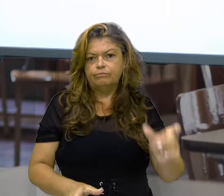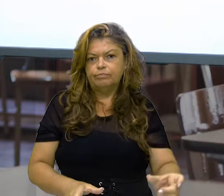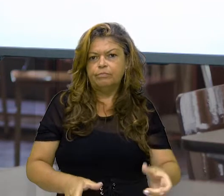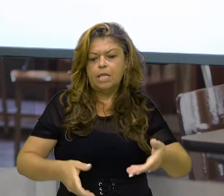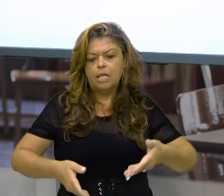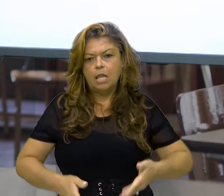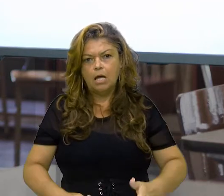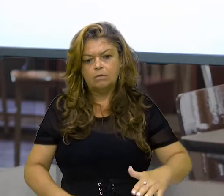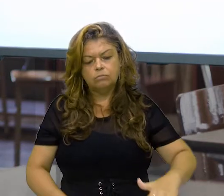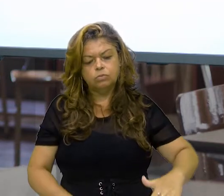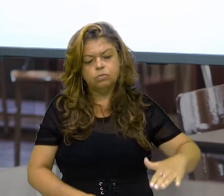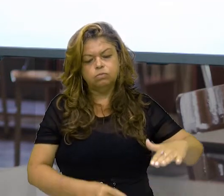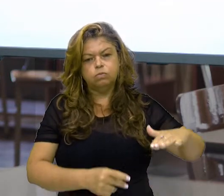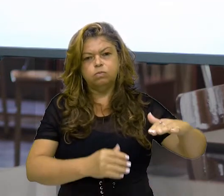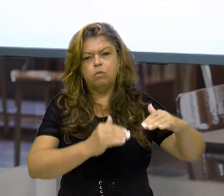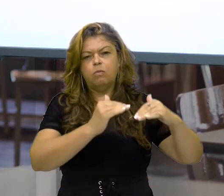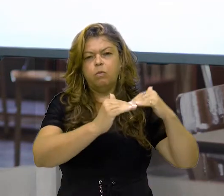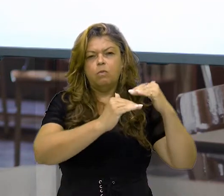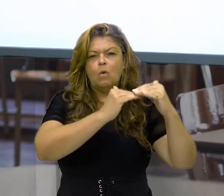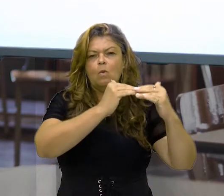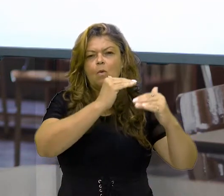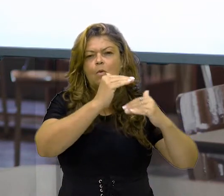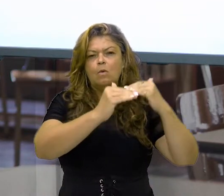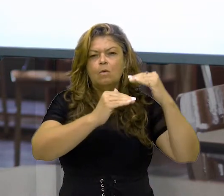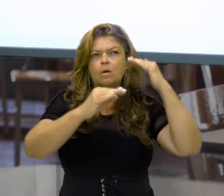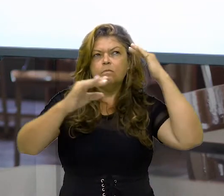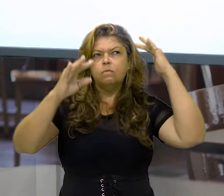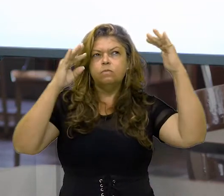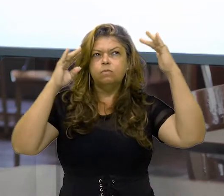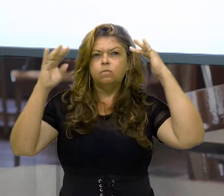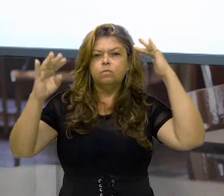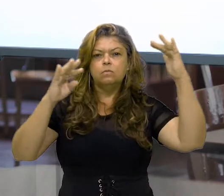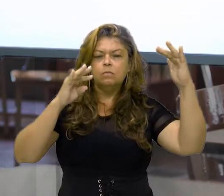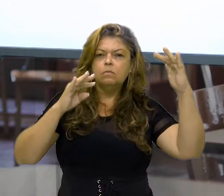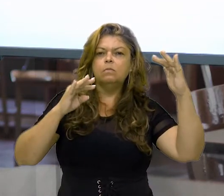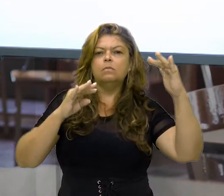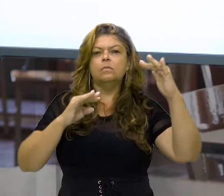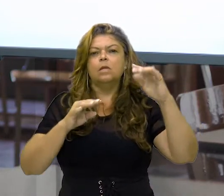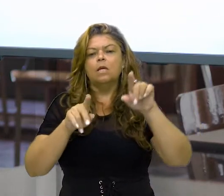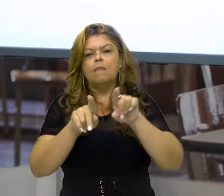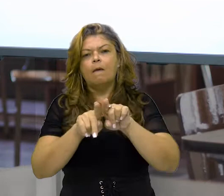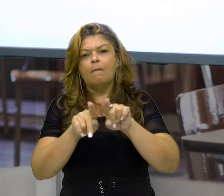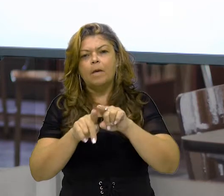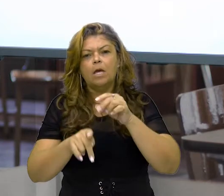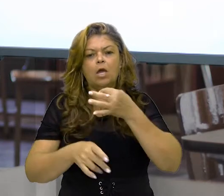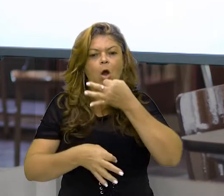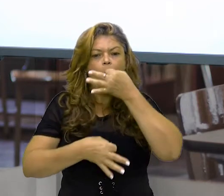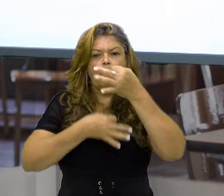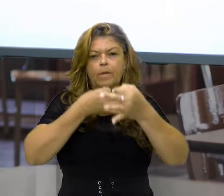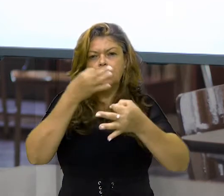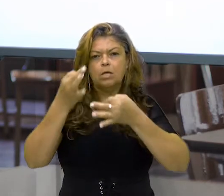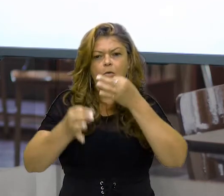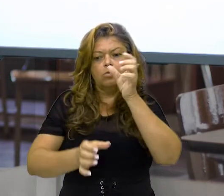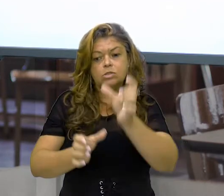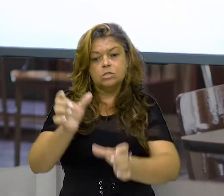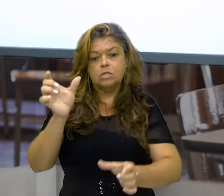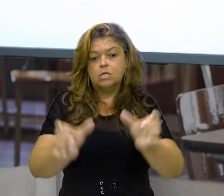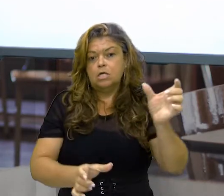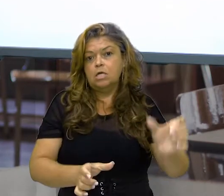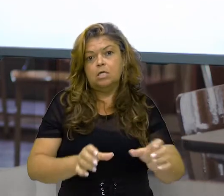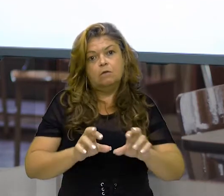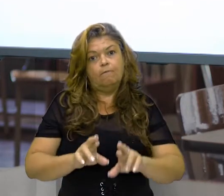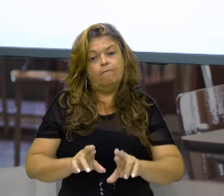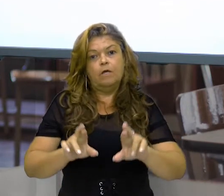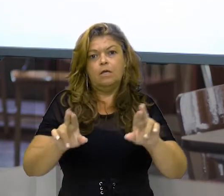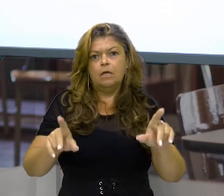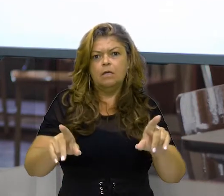subjetivo, até mesmo em aspectos sociais, das relações interpessoais. Ou seja,